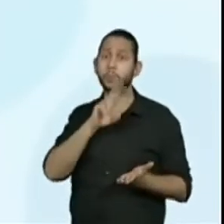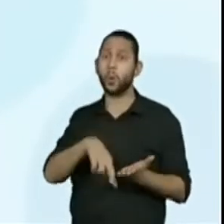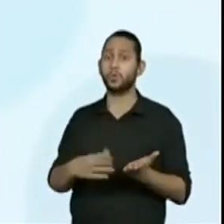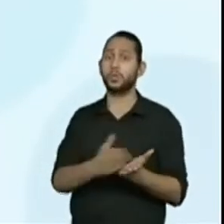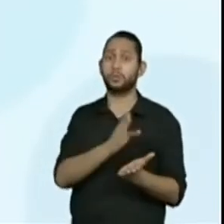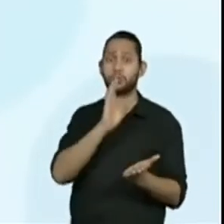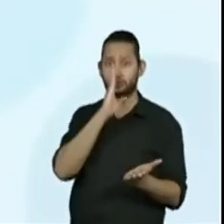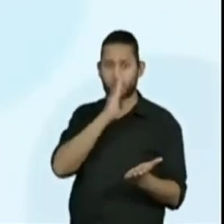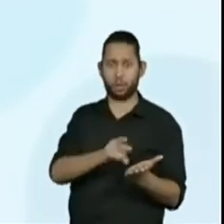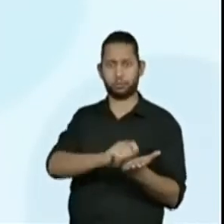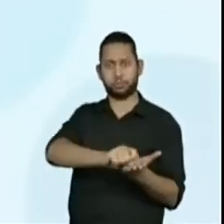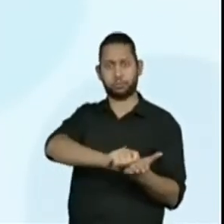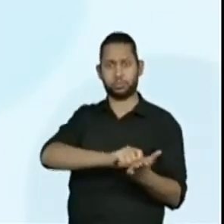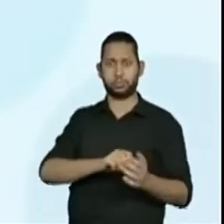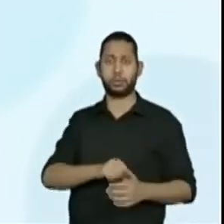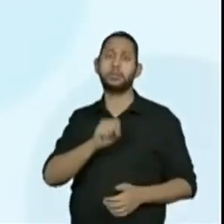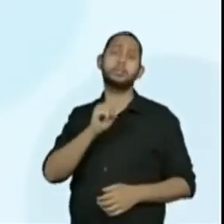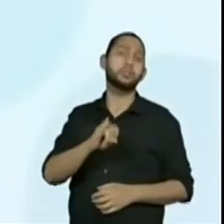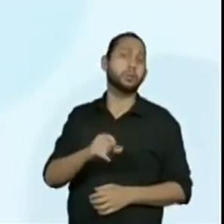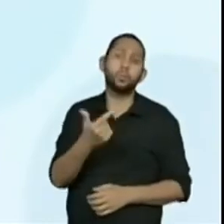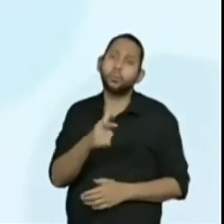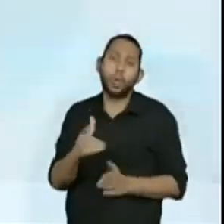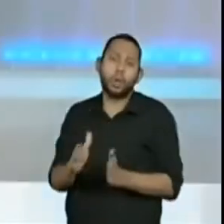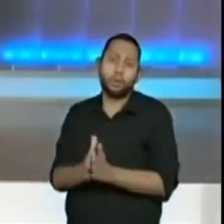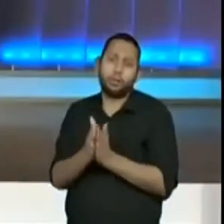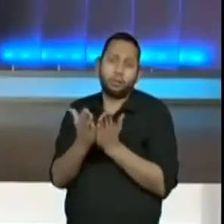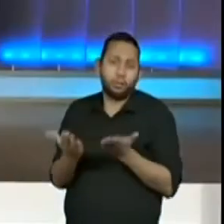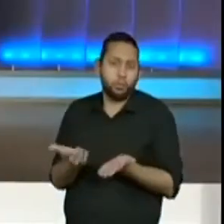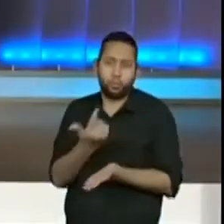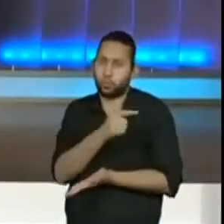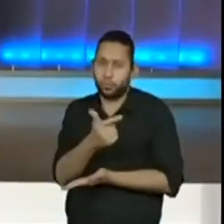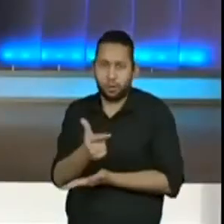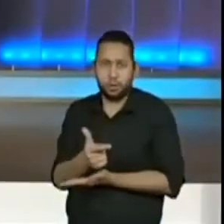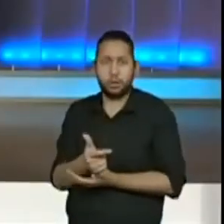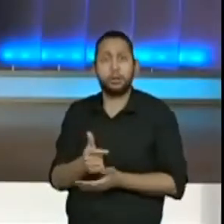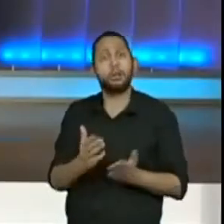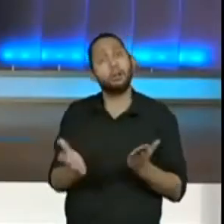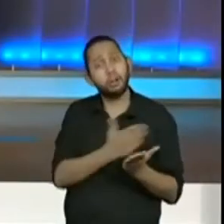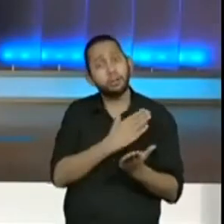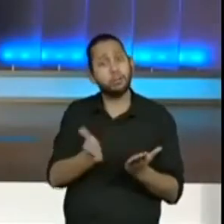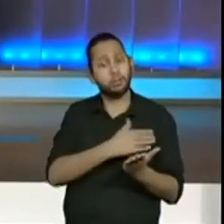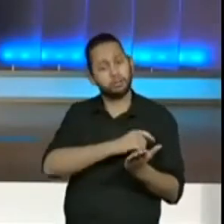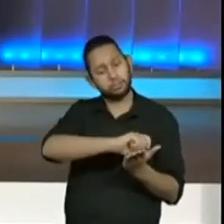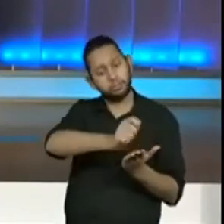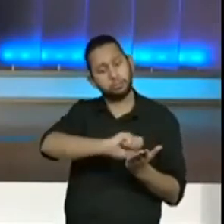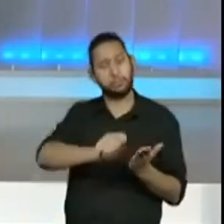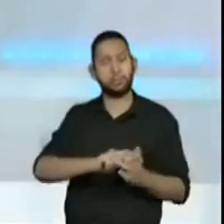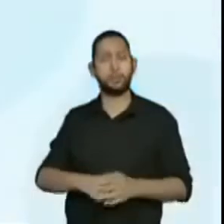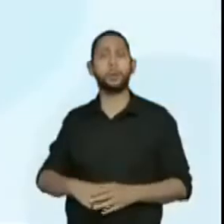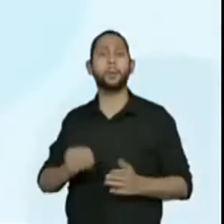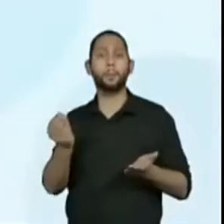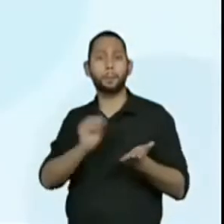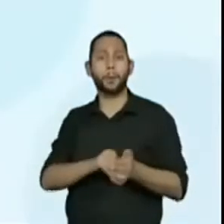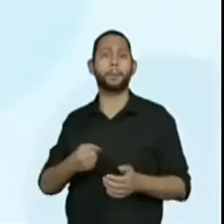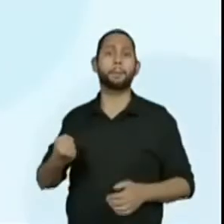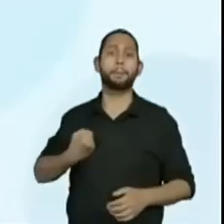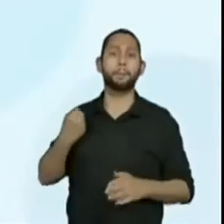Se você não tiver com o material, estiver com o caderno, você vai só colocar assim, ó, questão 2,